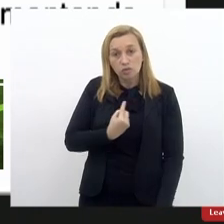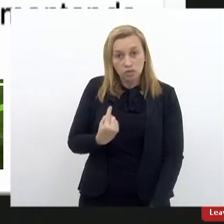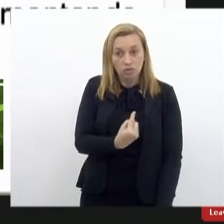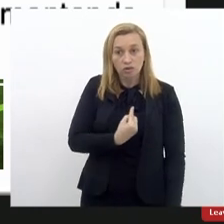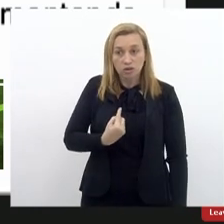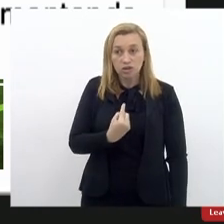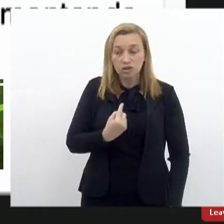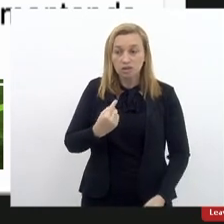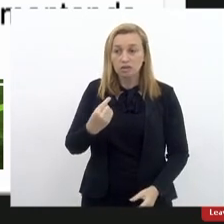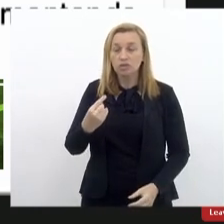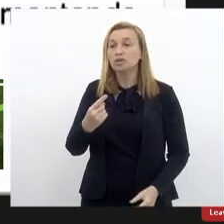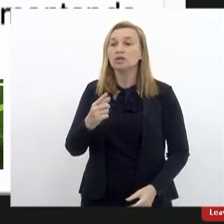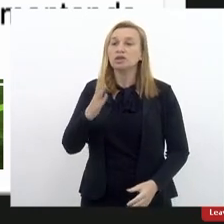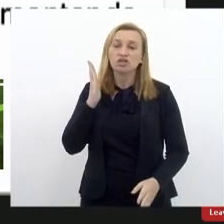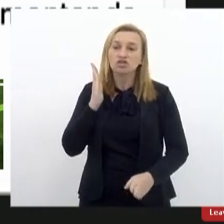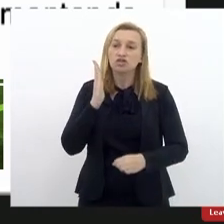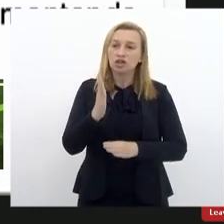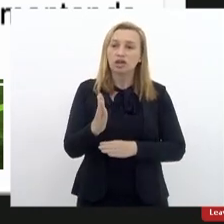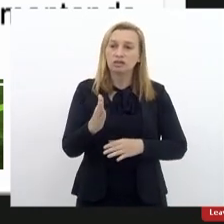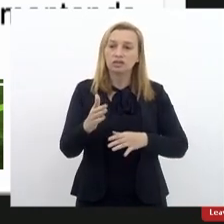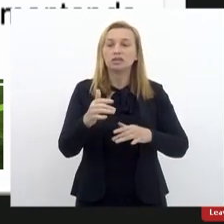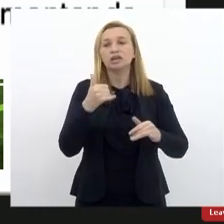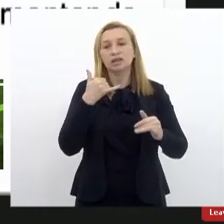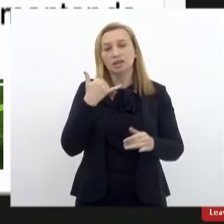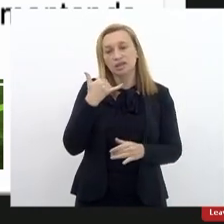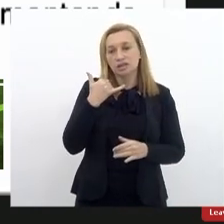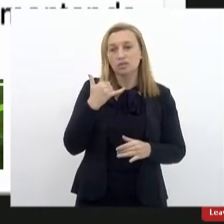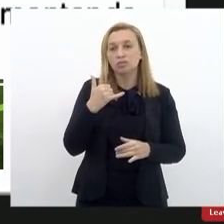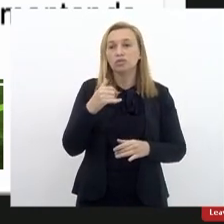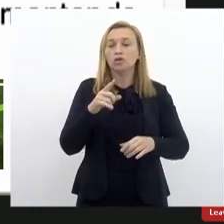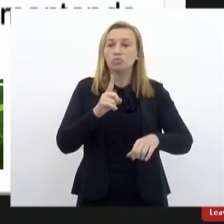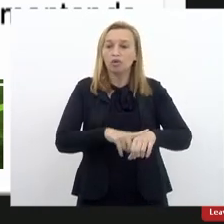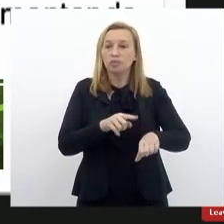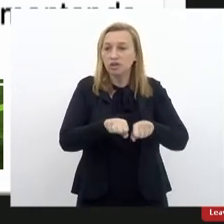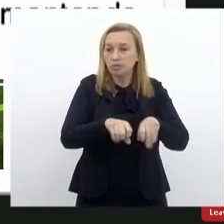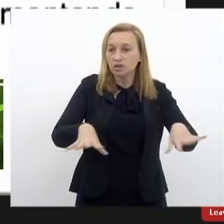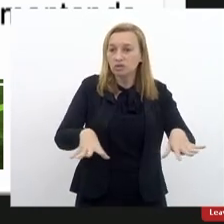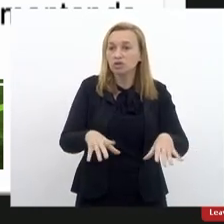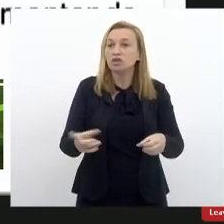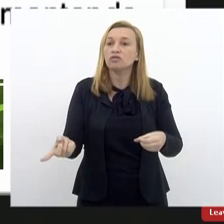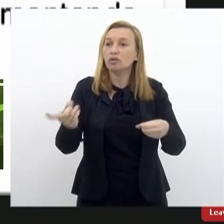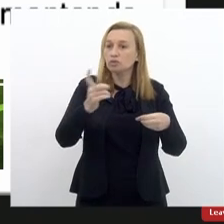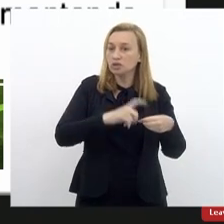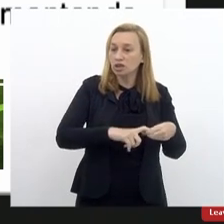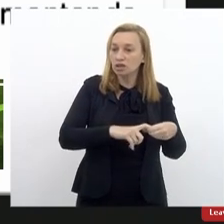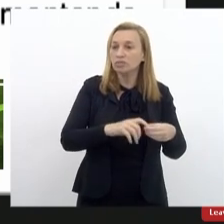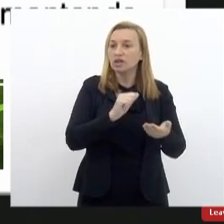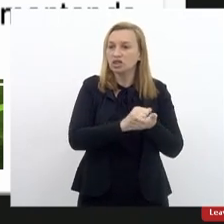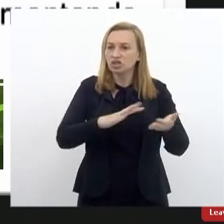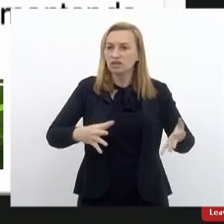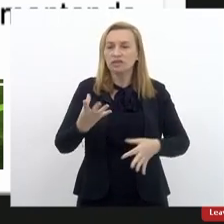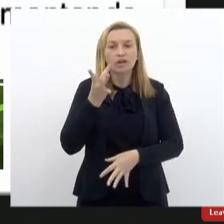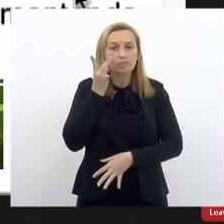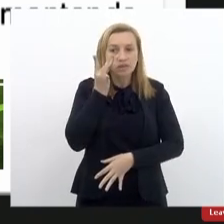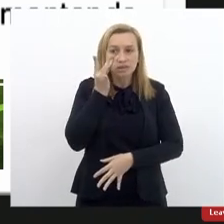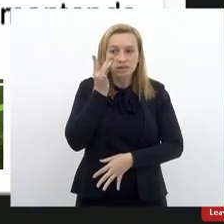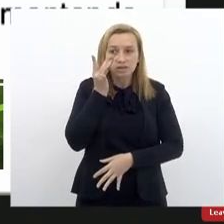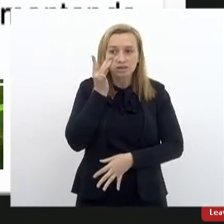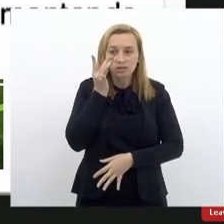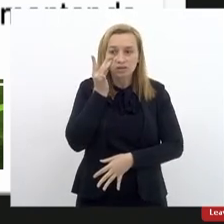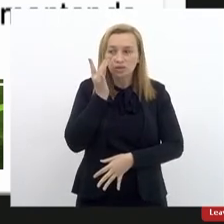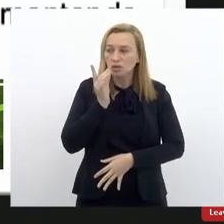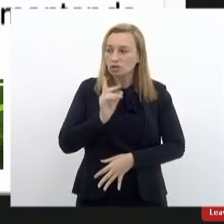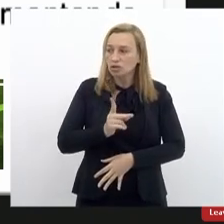linha direta diante desse momento de pandemia e retornamos às atividades presenciais, mantendo